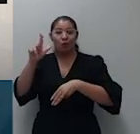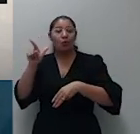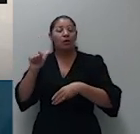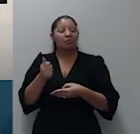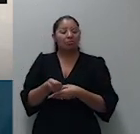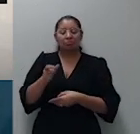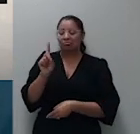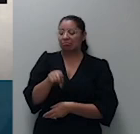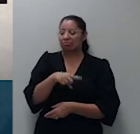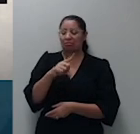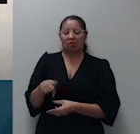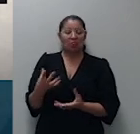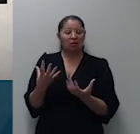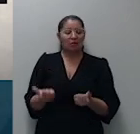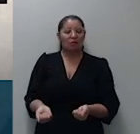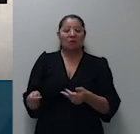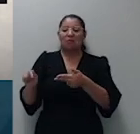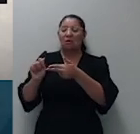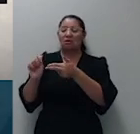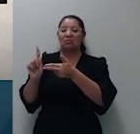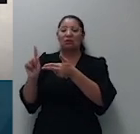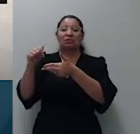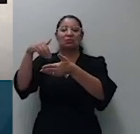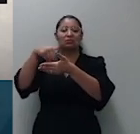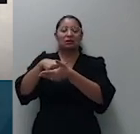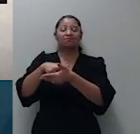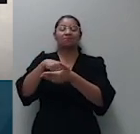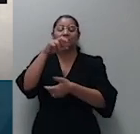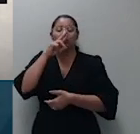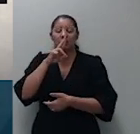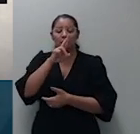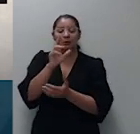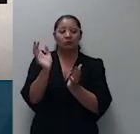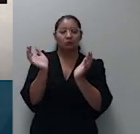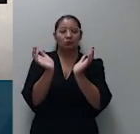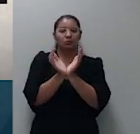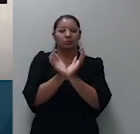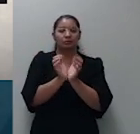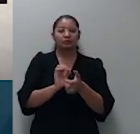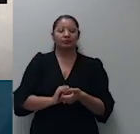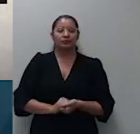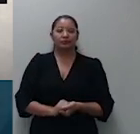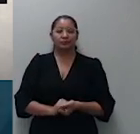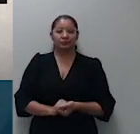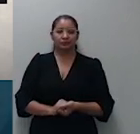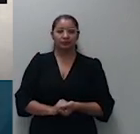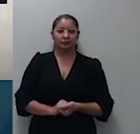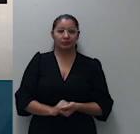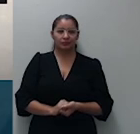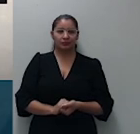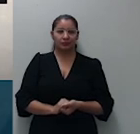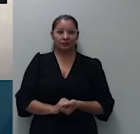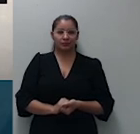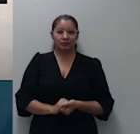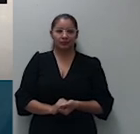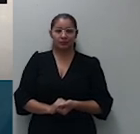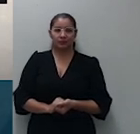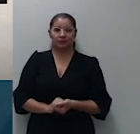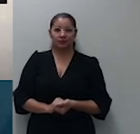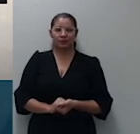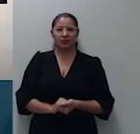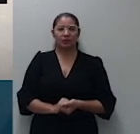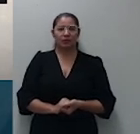interno decisão unânima eminentes ministros eu verifico aqui que parece que houve um equívoco com a